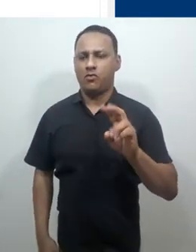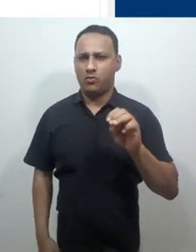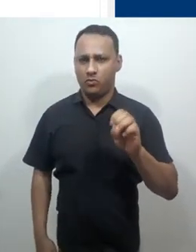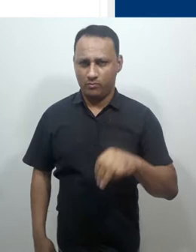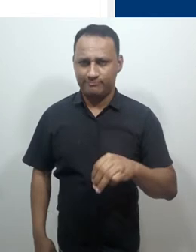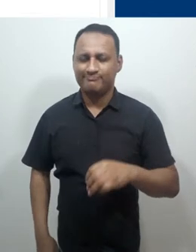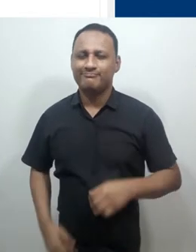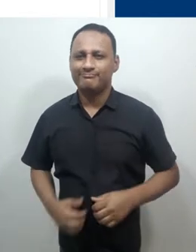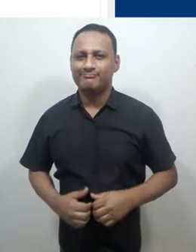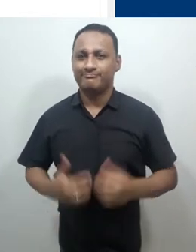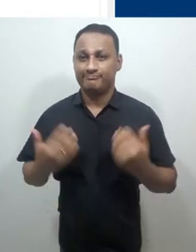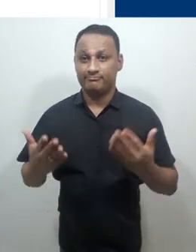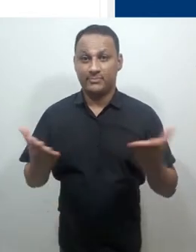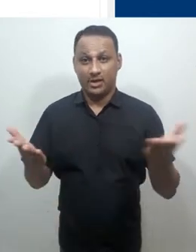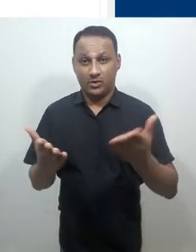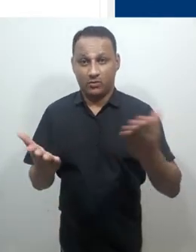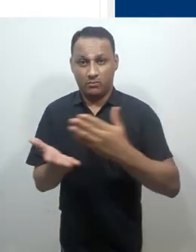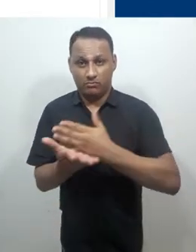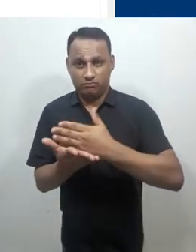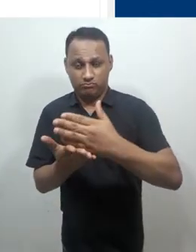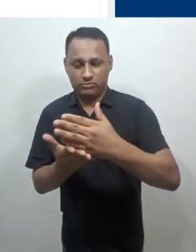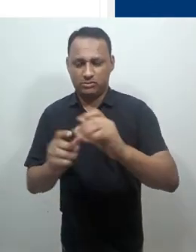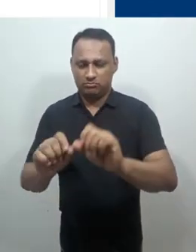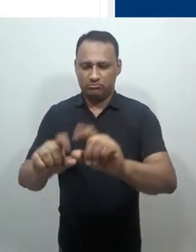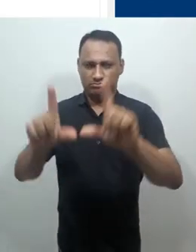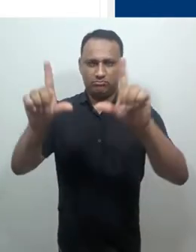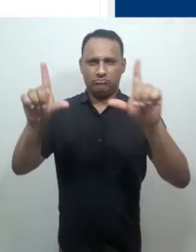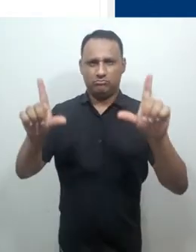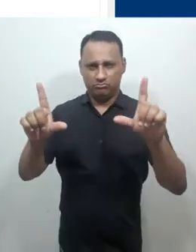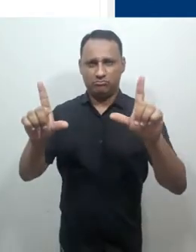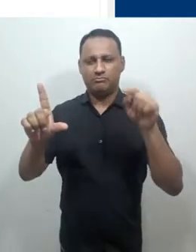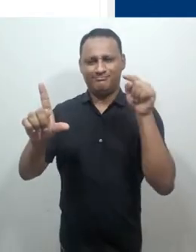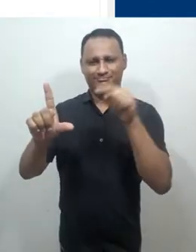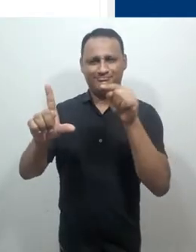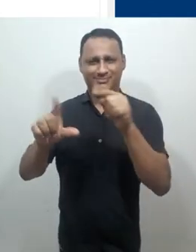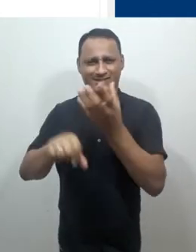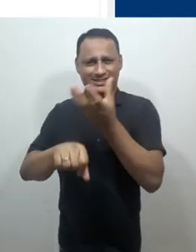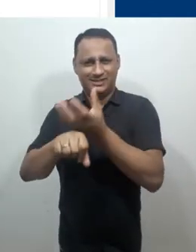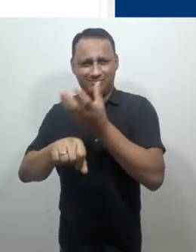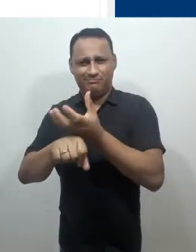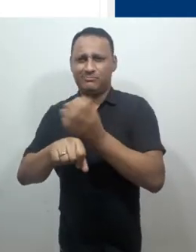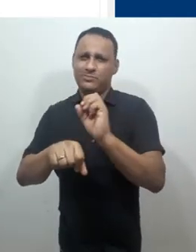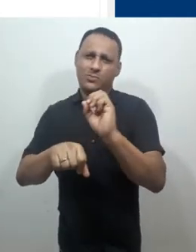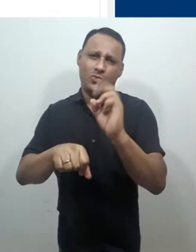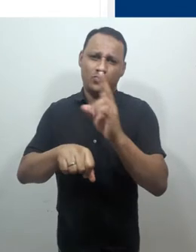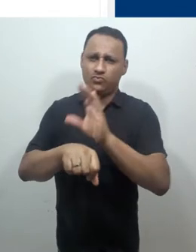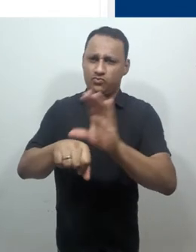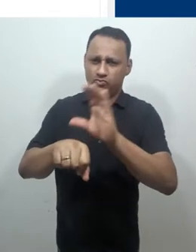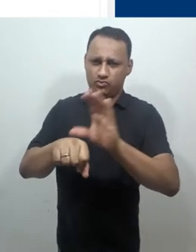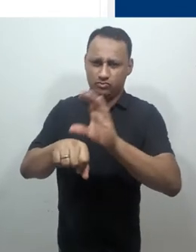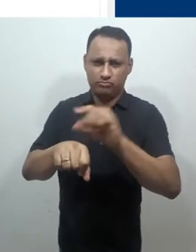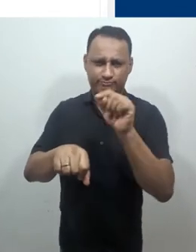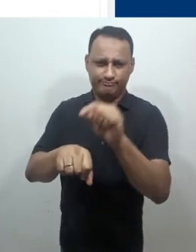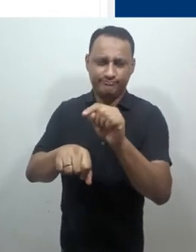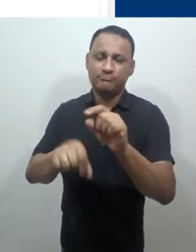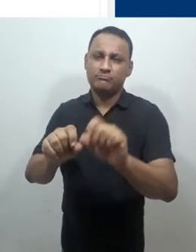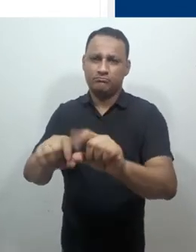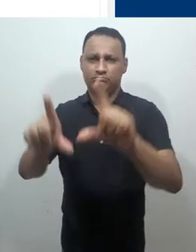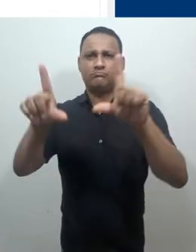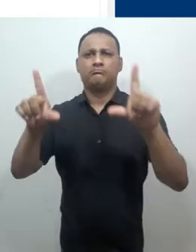Estamos na página inicial do curso, disciplina, nós localizamos